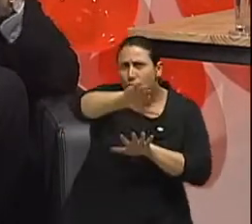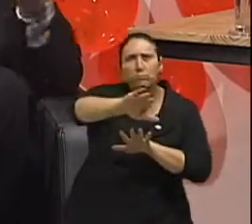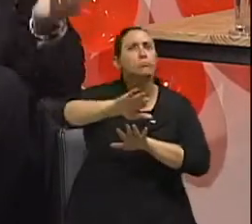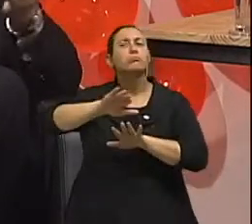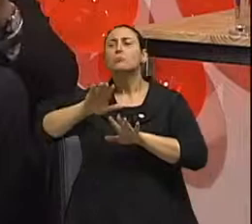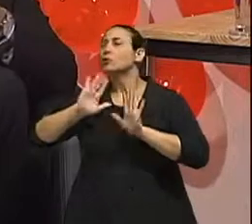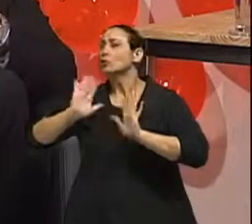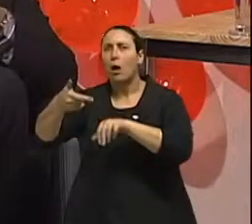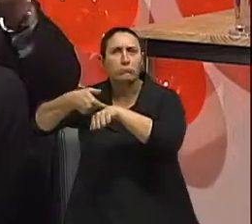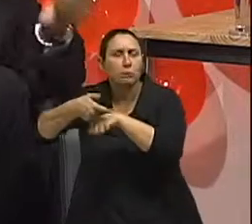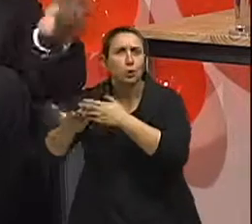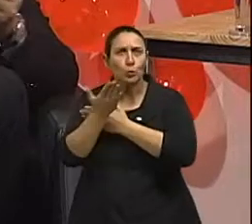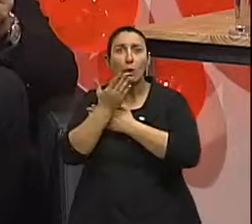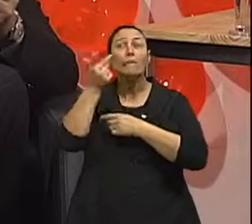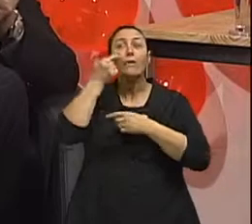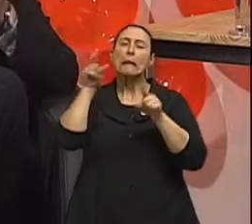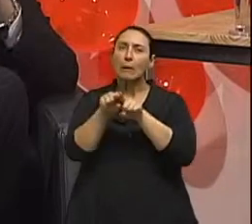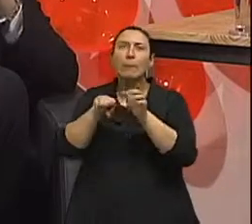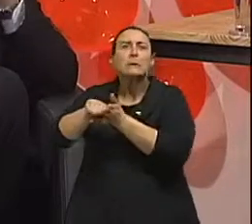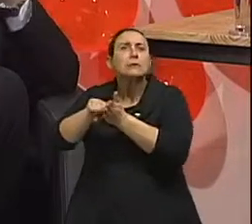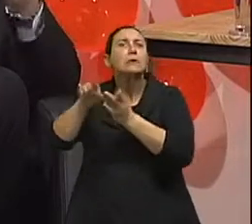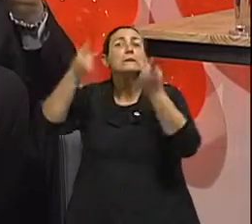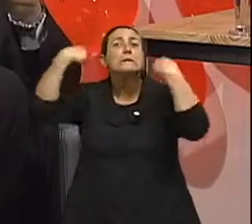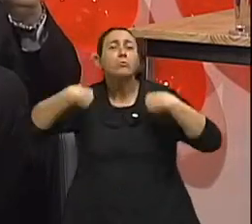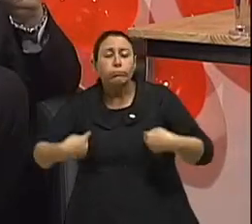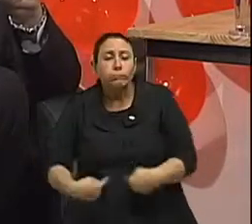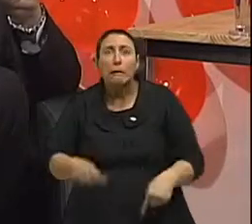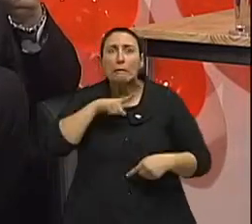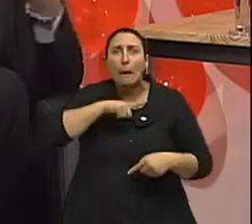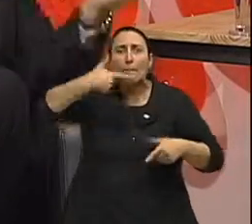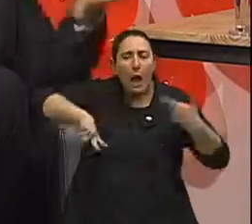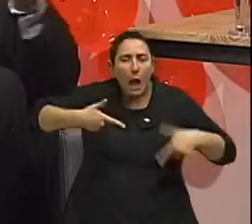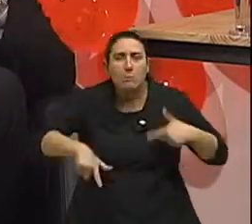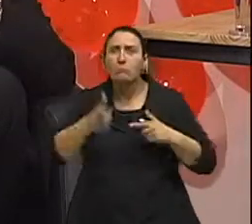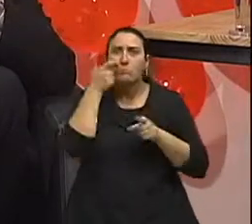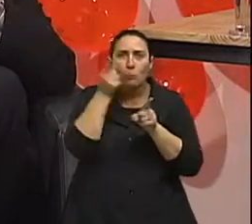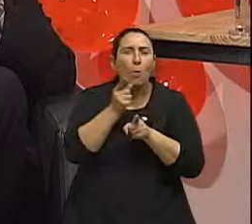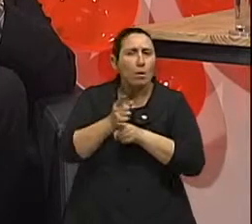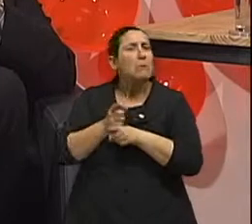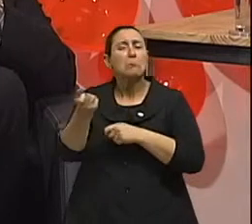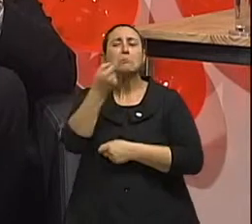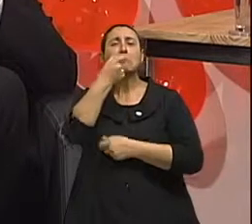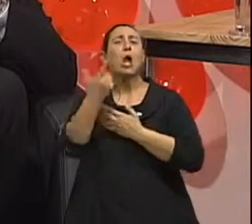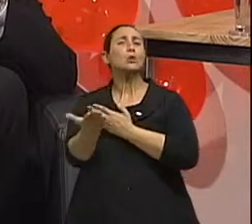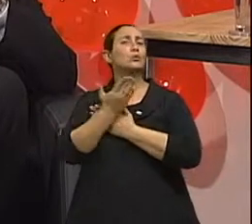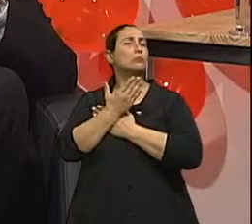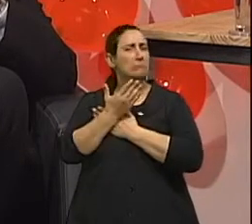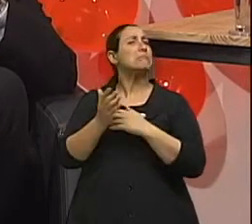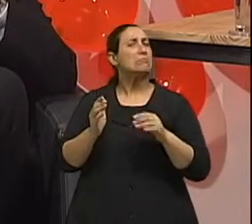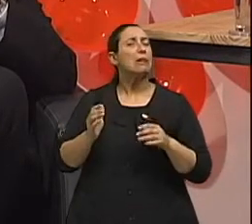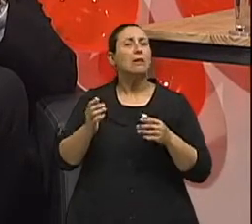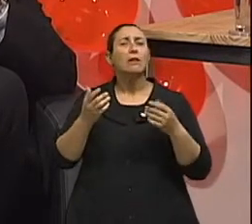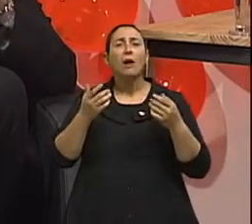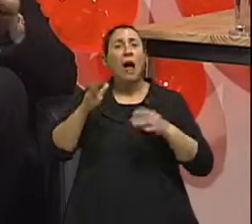identificar se existem mutações de alguns genes ou em outro e poder escolher o tratamento ideal para aquele paciente. Inclusive com comprimidos. Em algumas situações